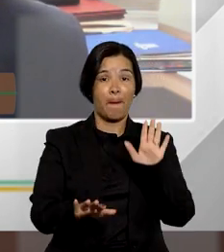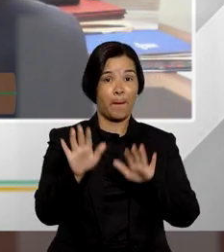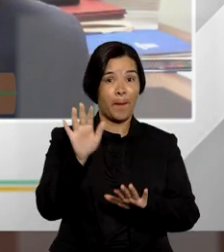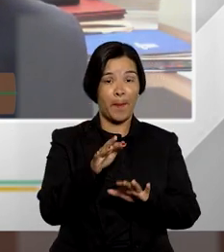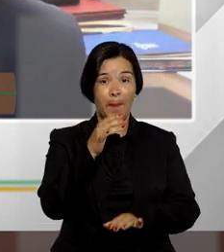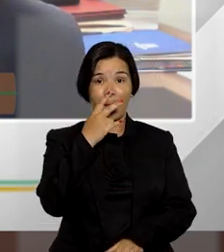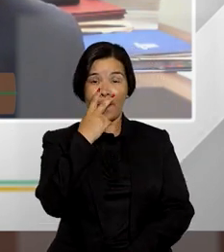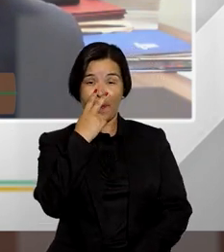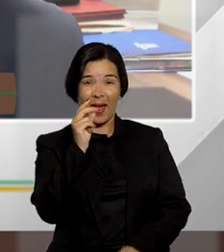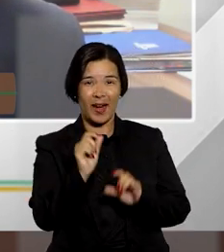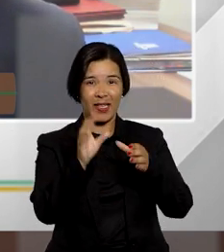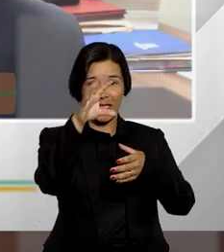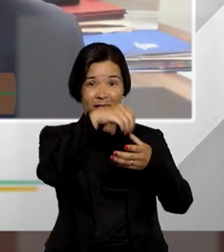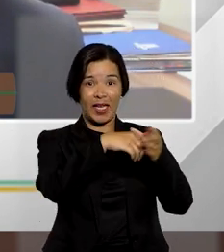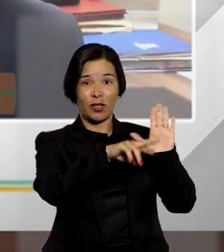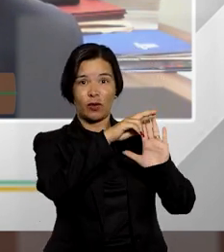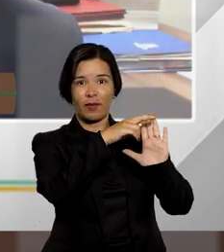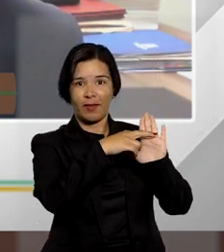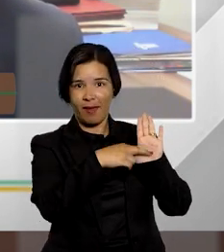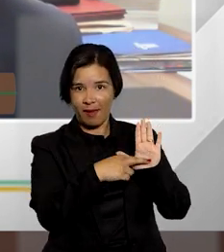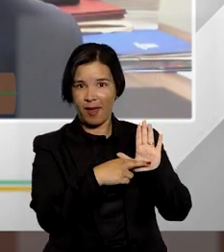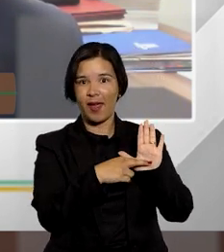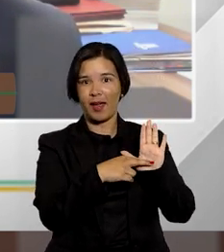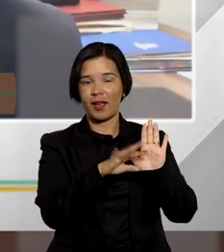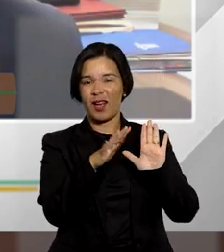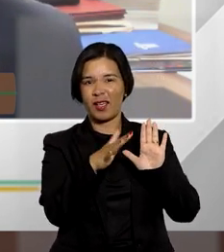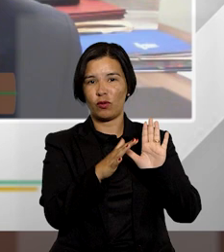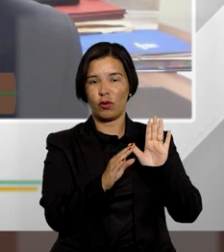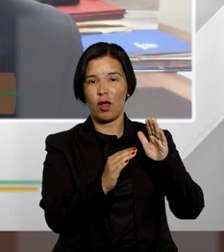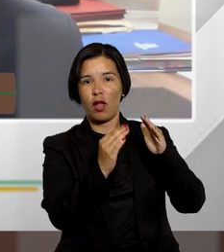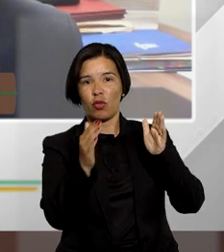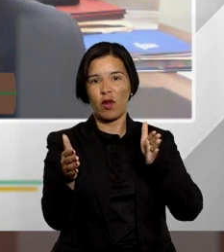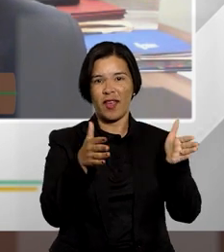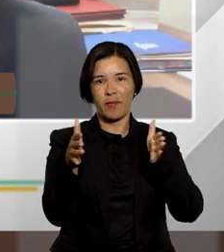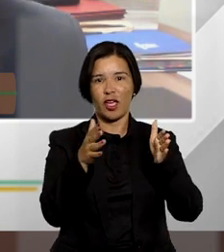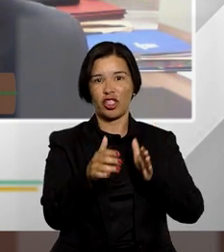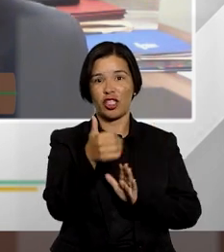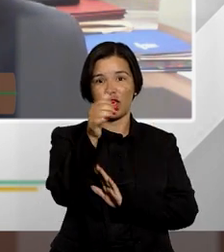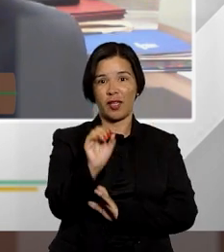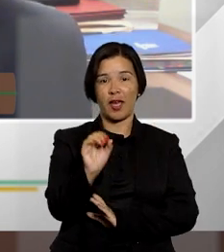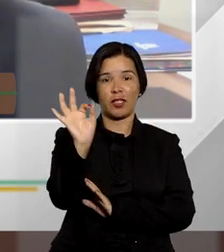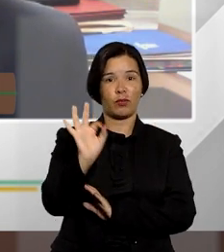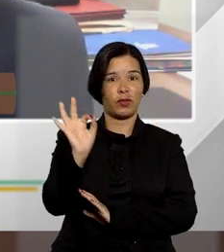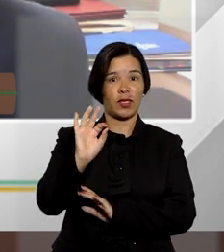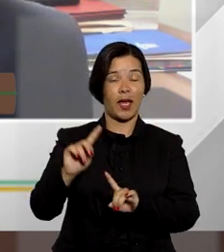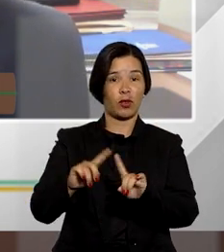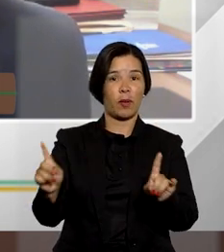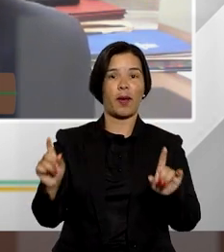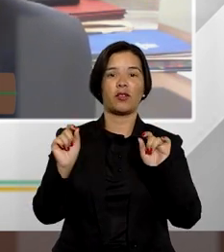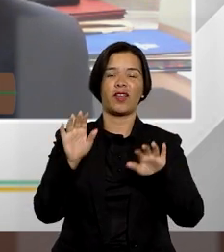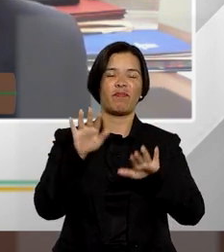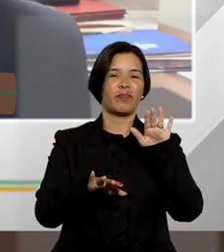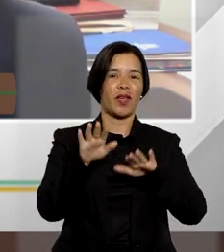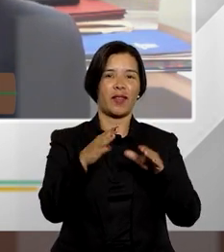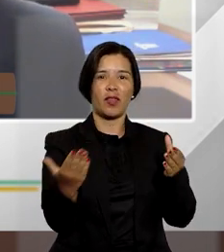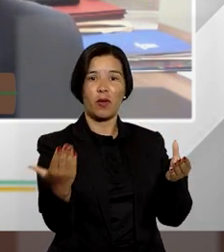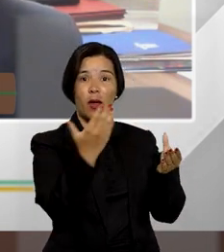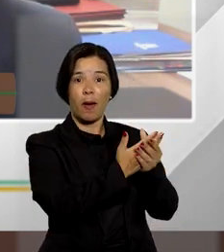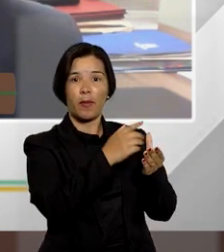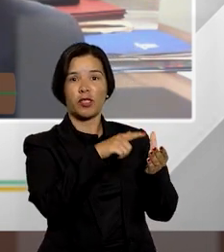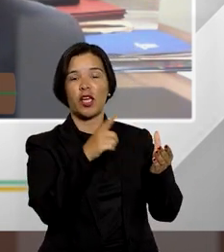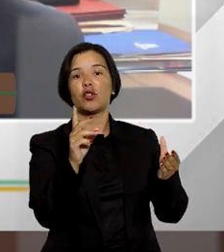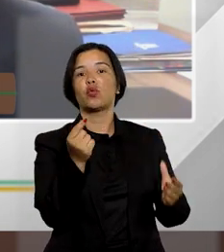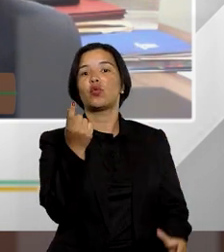parecer que os honorários são dentro daquelas regras né, no limite de 10% 20% mas claramente aí o que há independente da causa